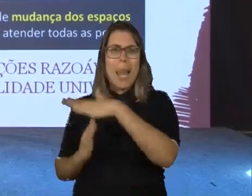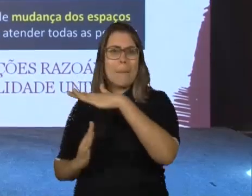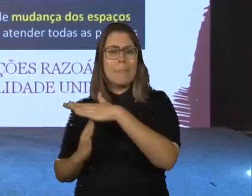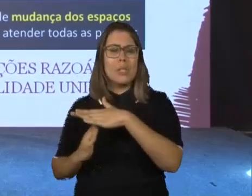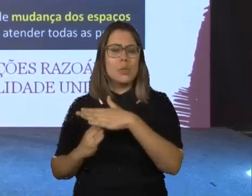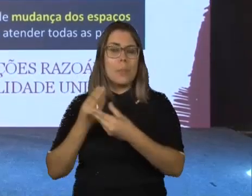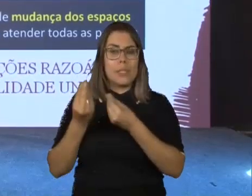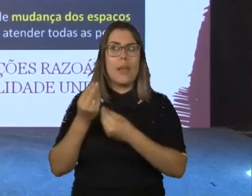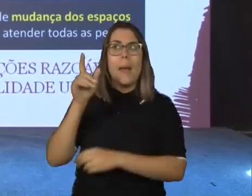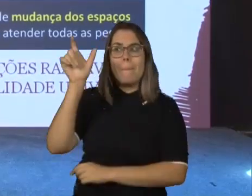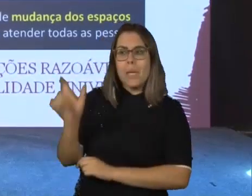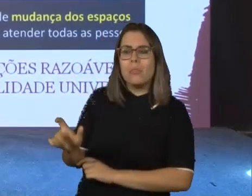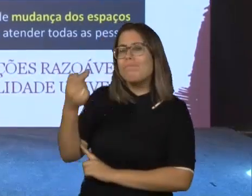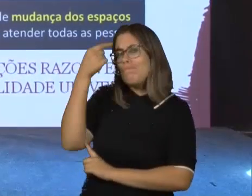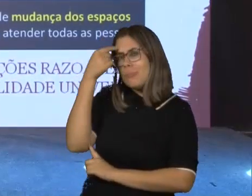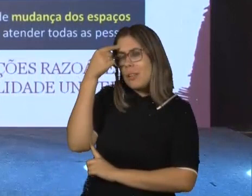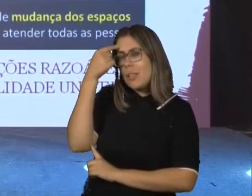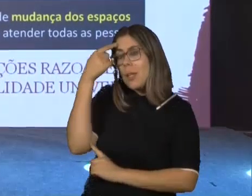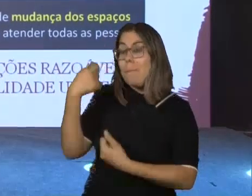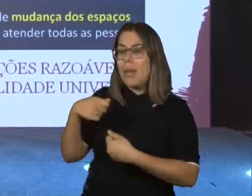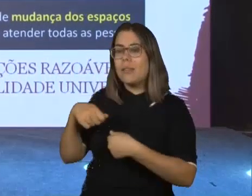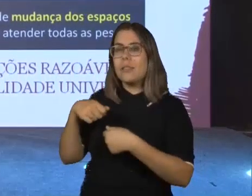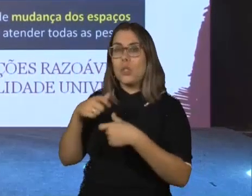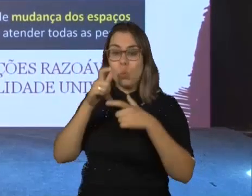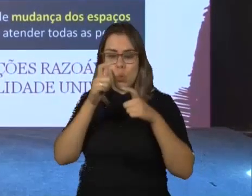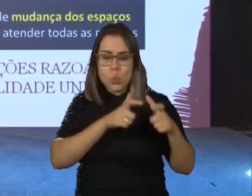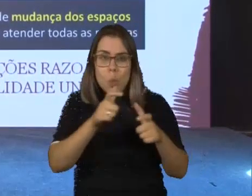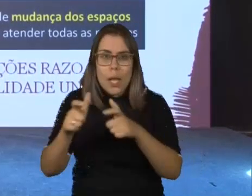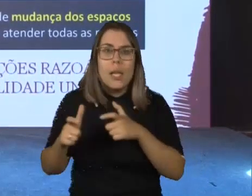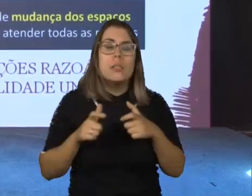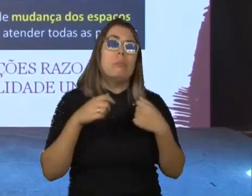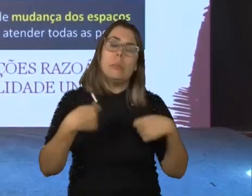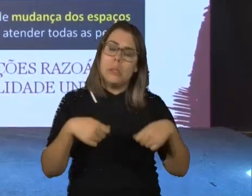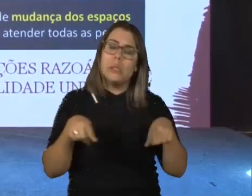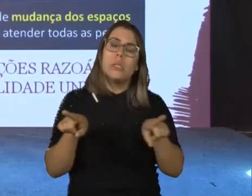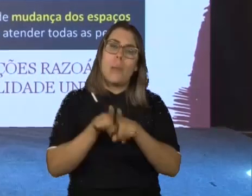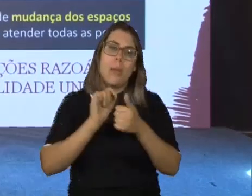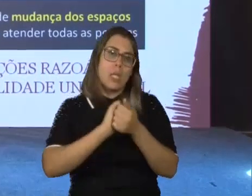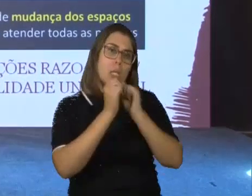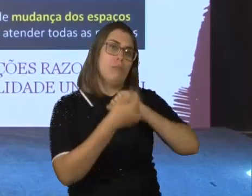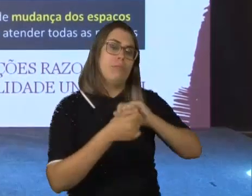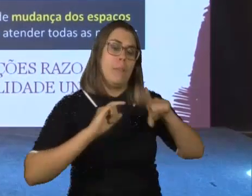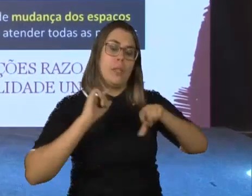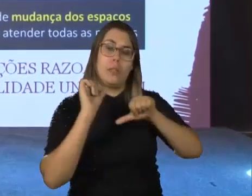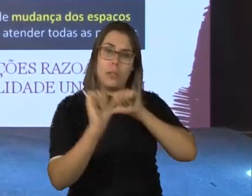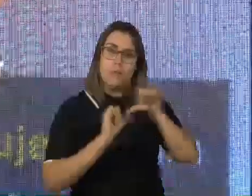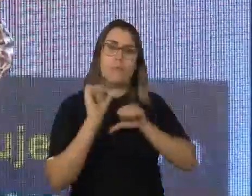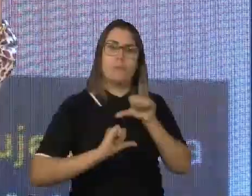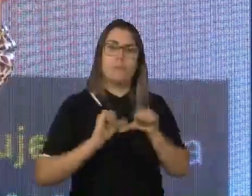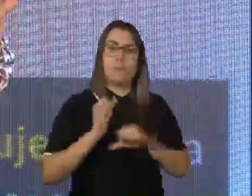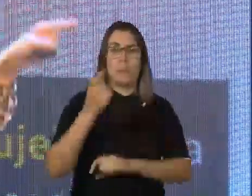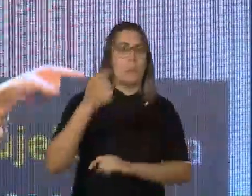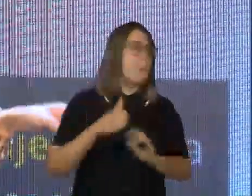pessoas e a gente pensa num processo de mudança dos espaços sociais para atender todas as pessoas. Então, aqui a gente